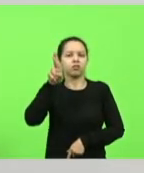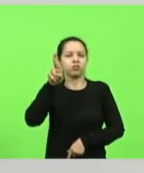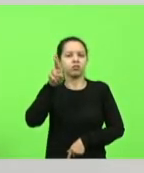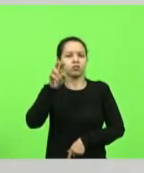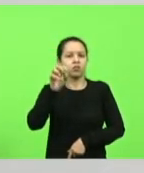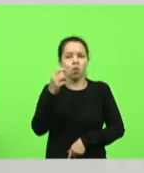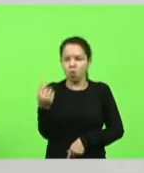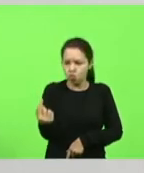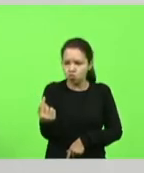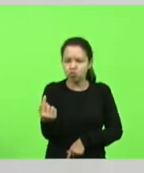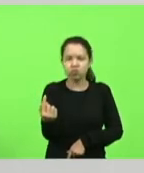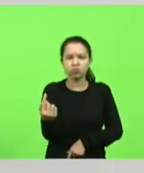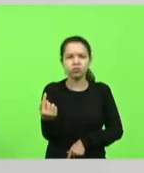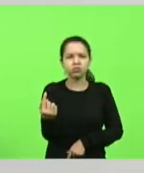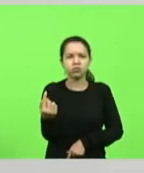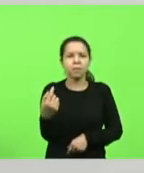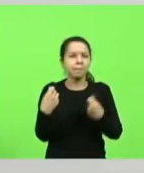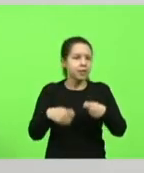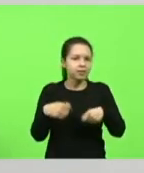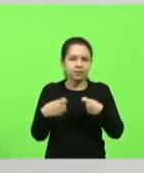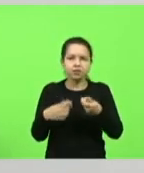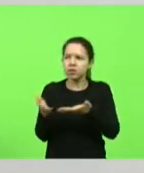de obter recursos